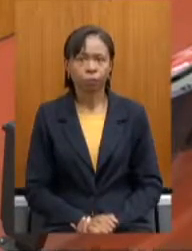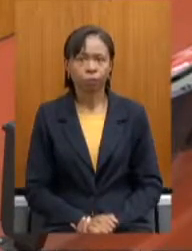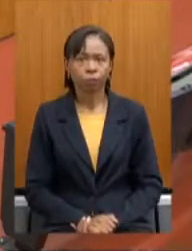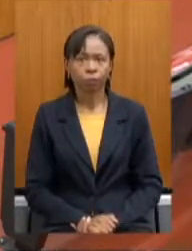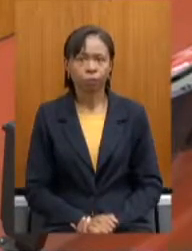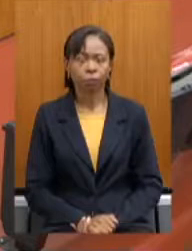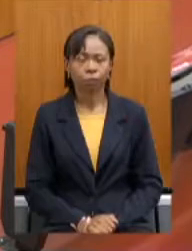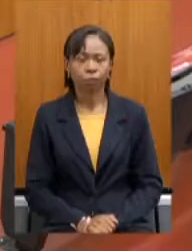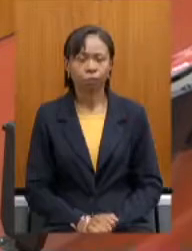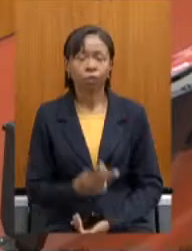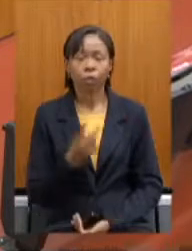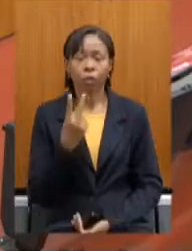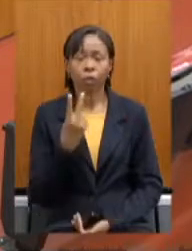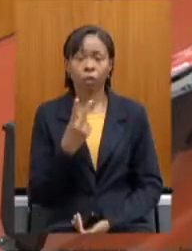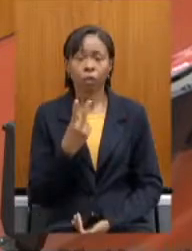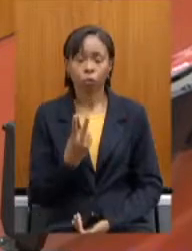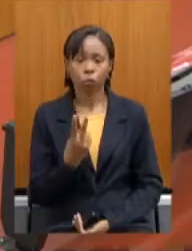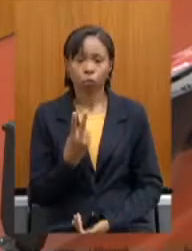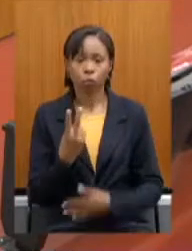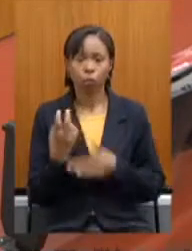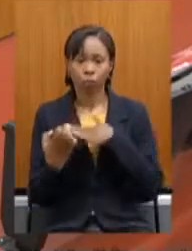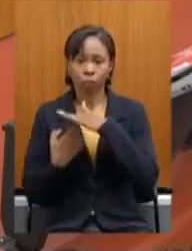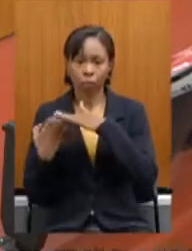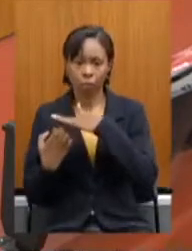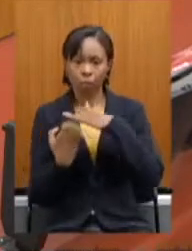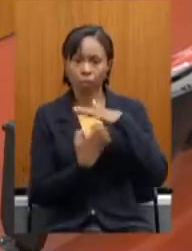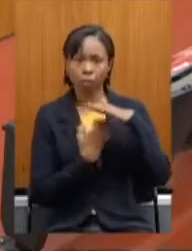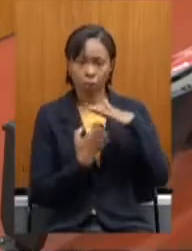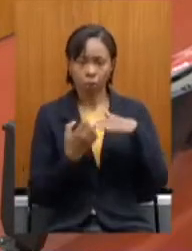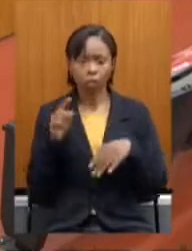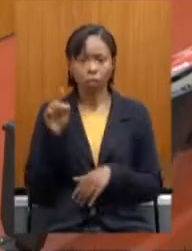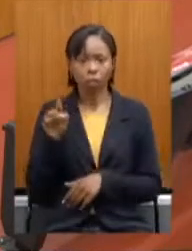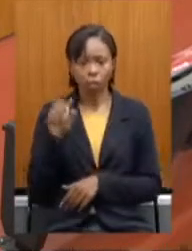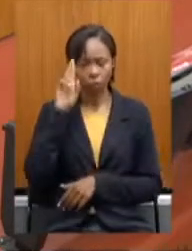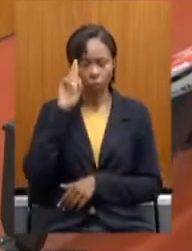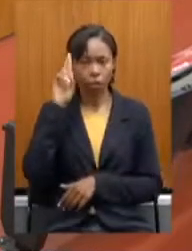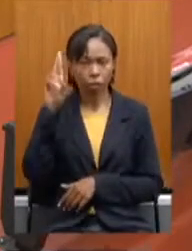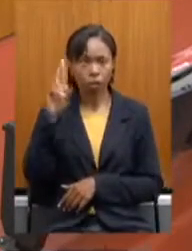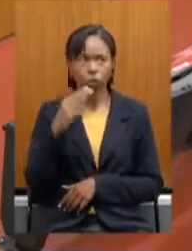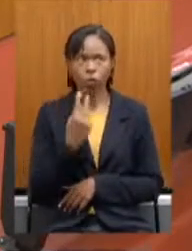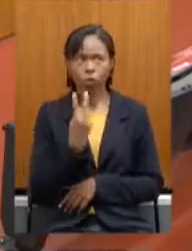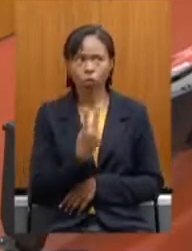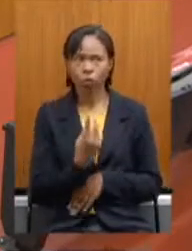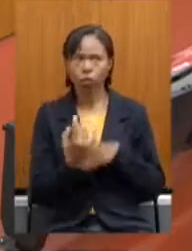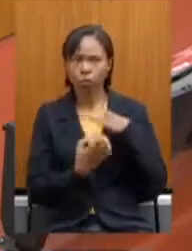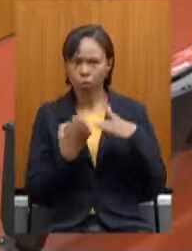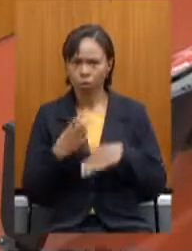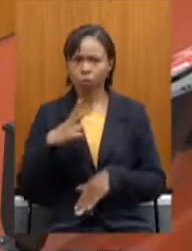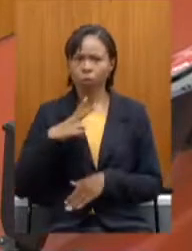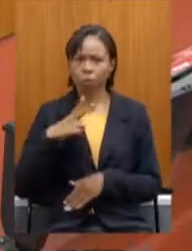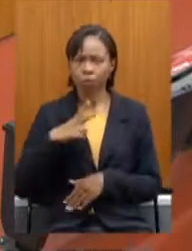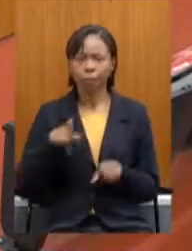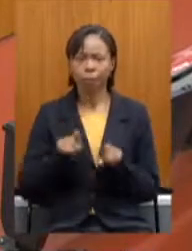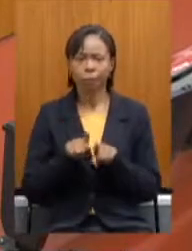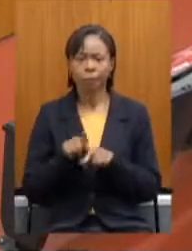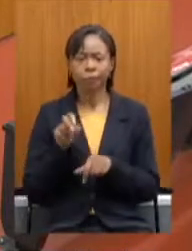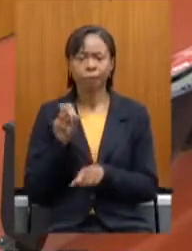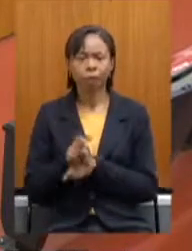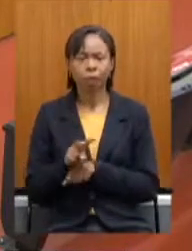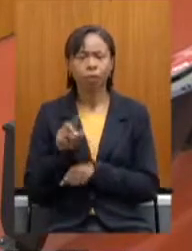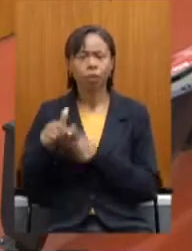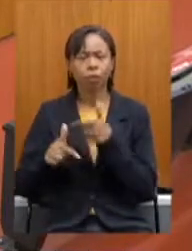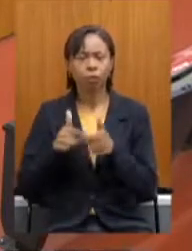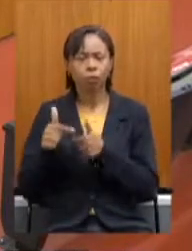Tem duas empresas É proprietário De duas empresas Privadas Tem o cargo É Empresa de